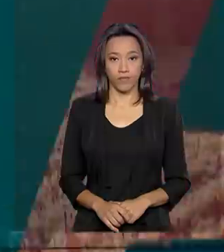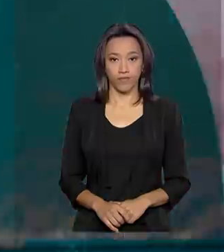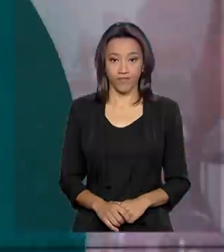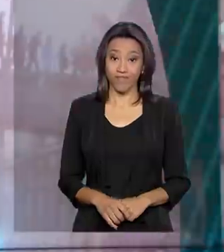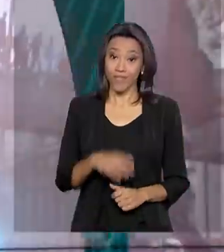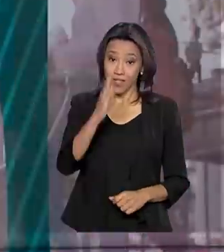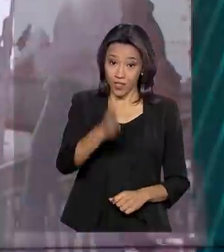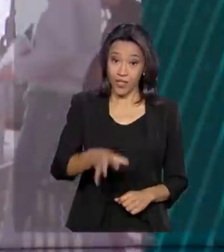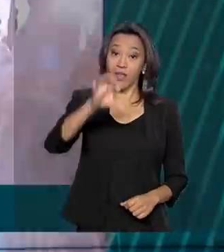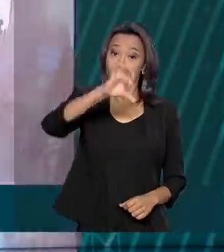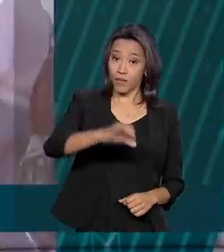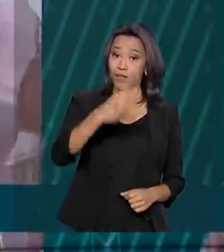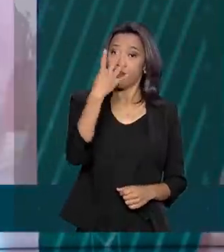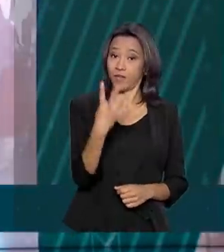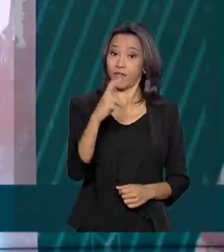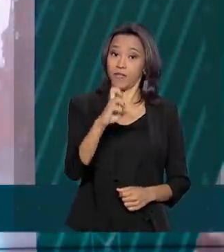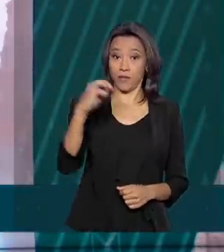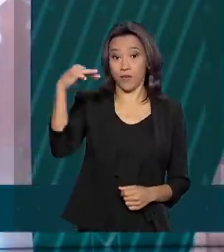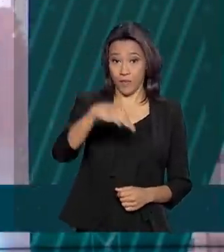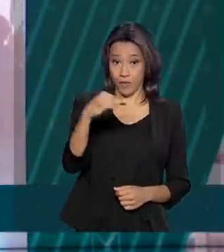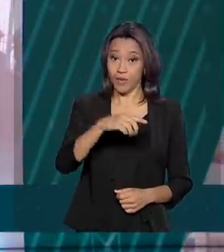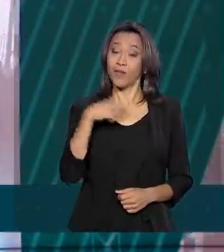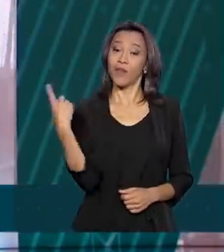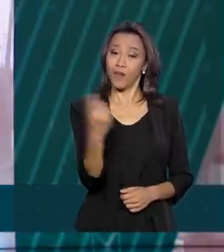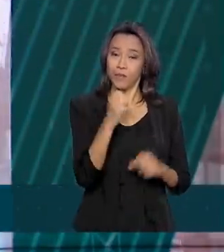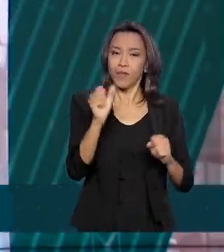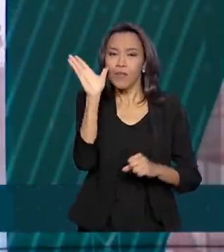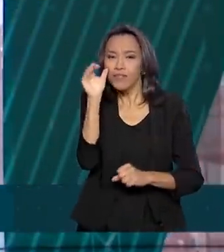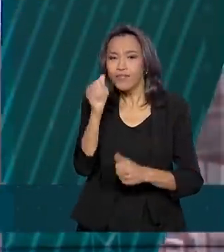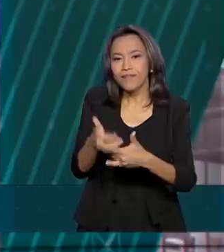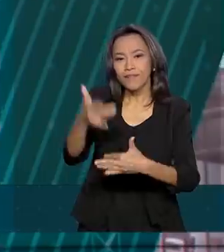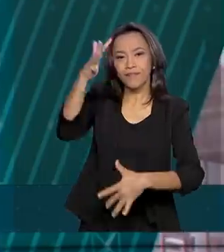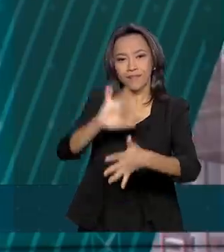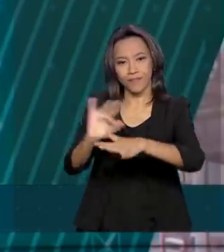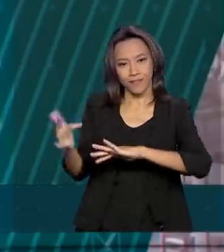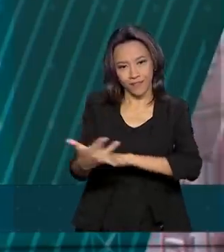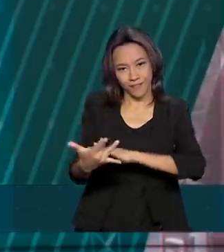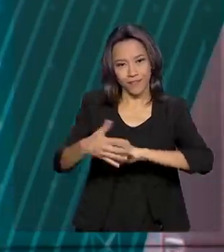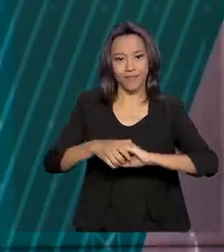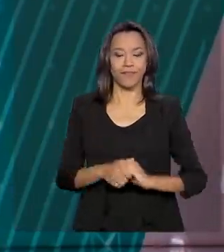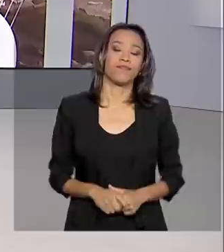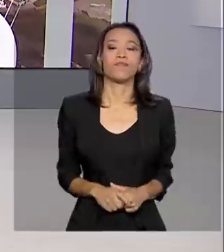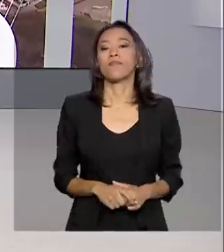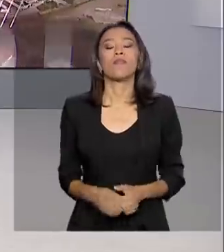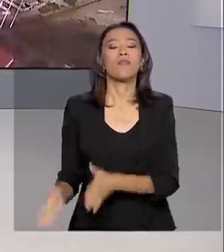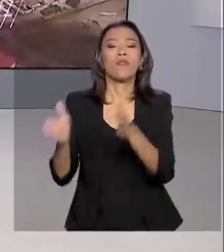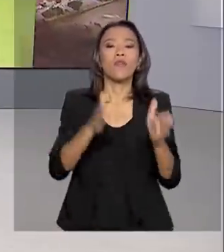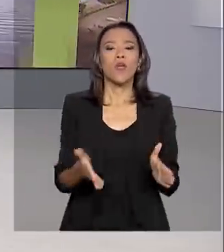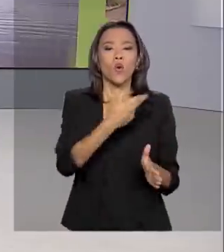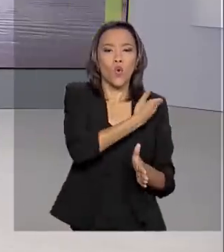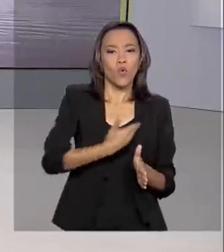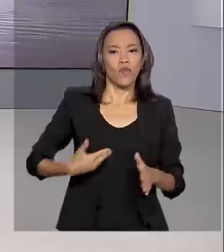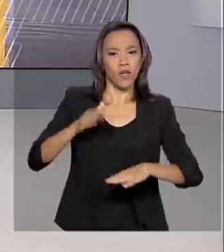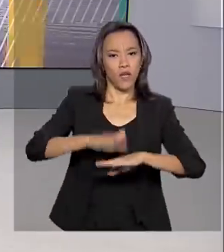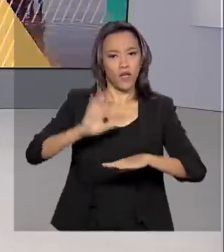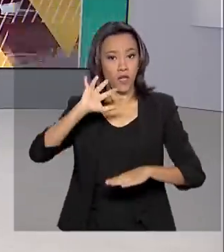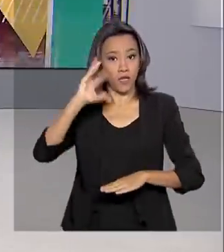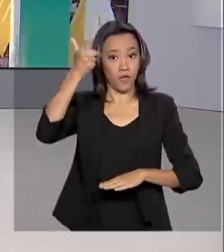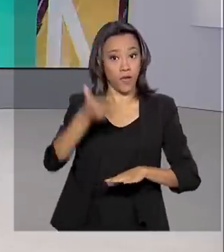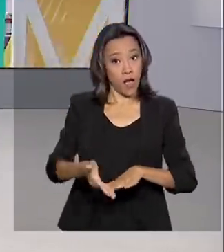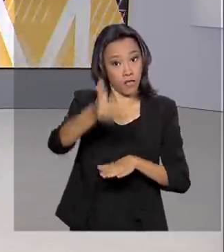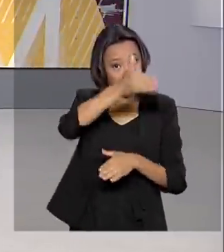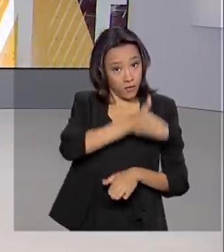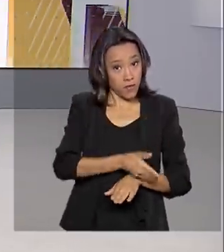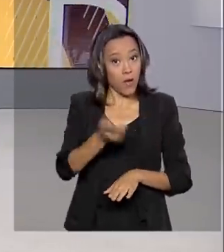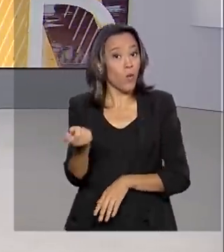São 9 horas e 45 minutos. Estamos ao vivo também pelas redes sociais. O governo decidiu antecipar a campanha